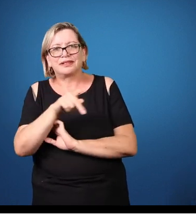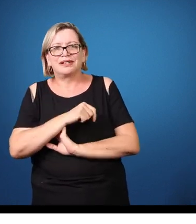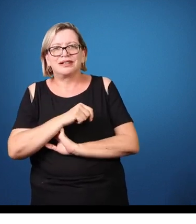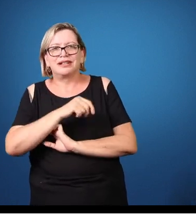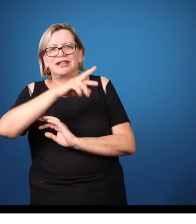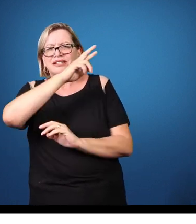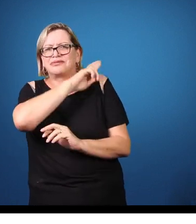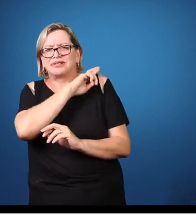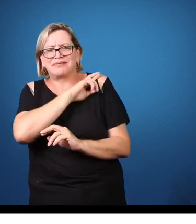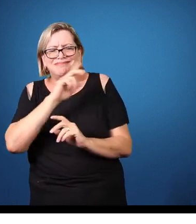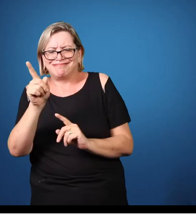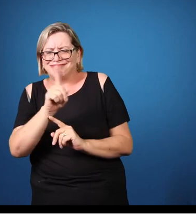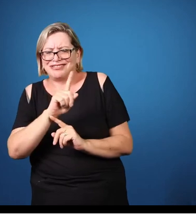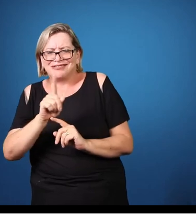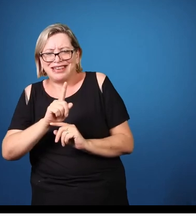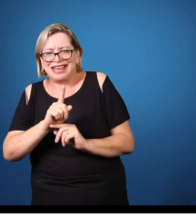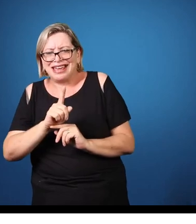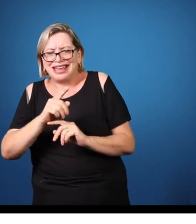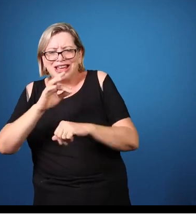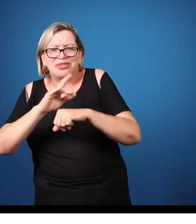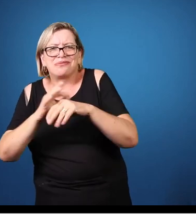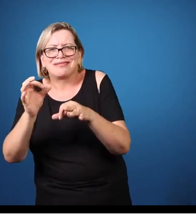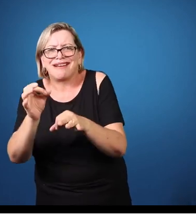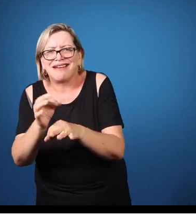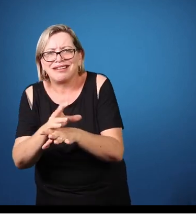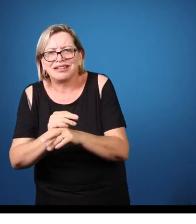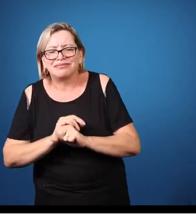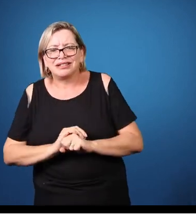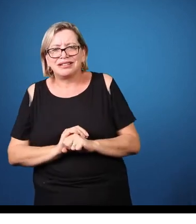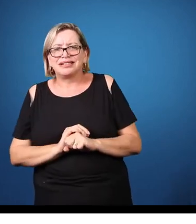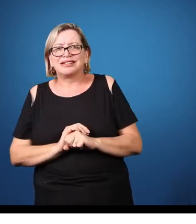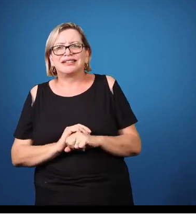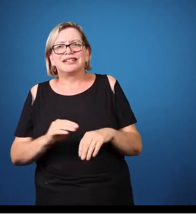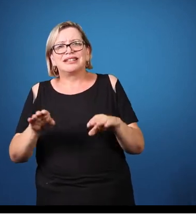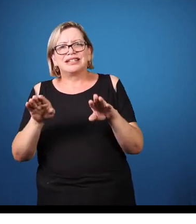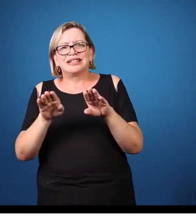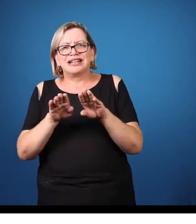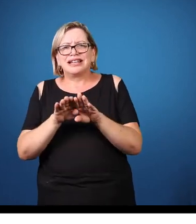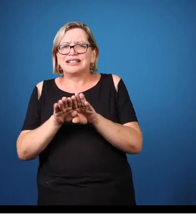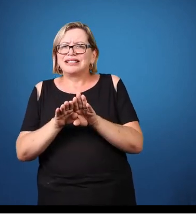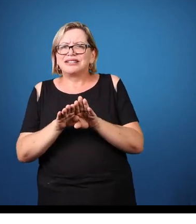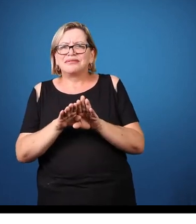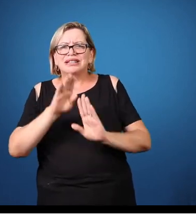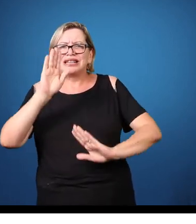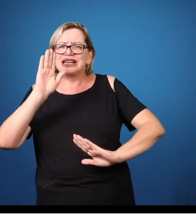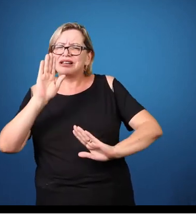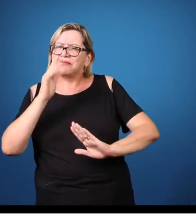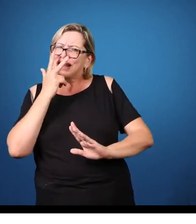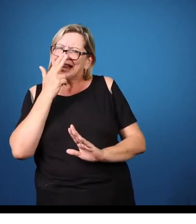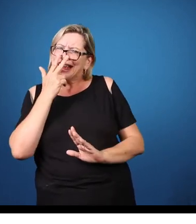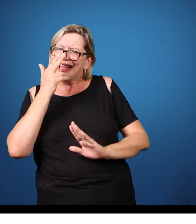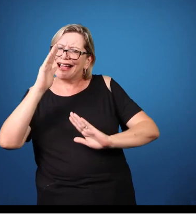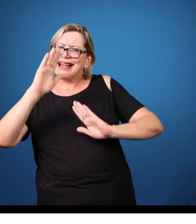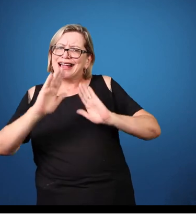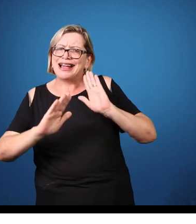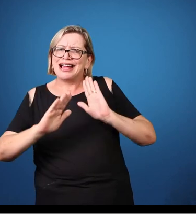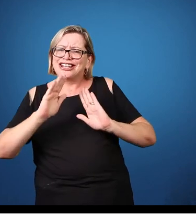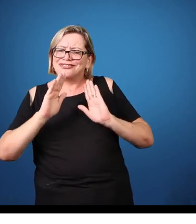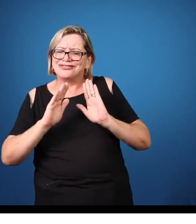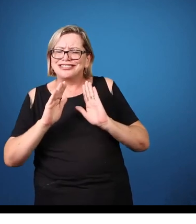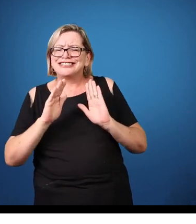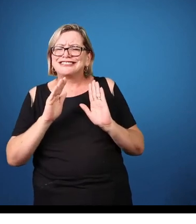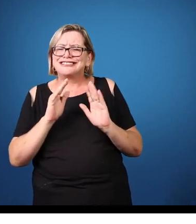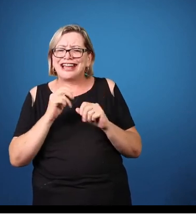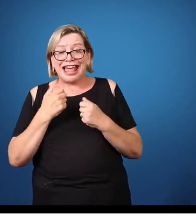E me parece que às vezes se espera, principalmente no ciclo básico, eu acho que nem tanto no ensino superior,